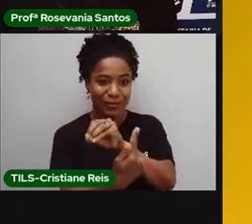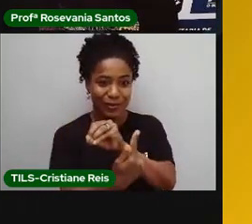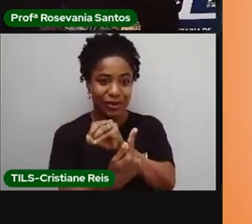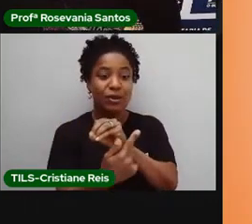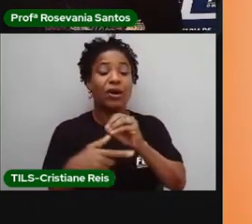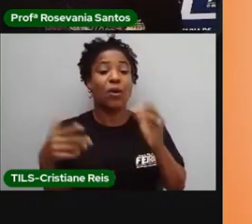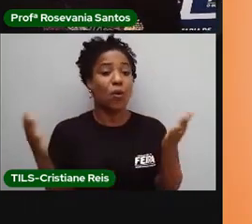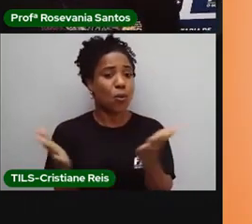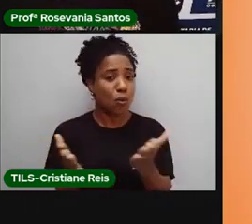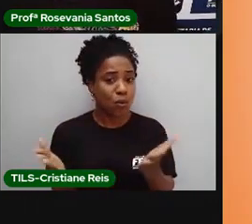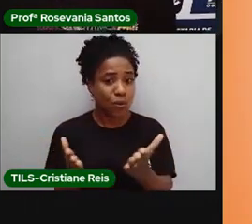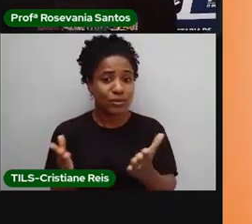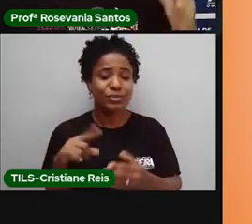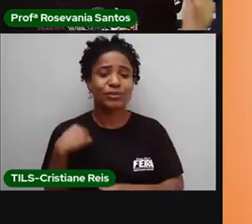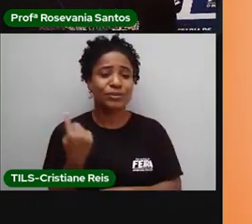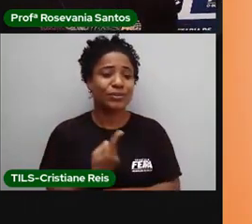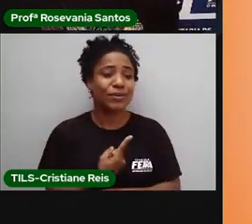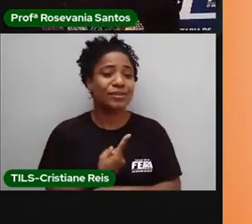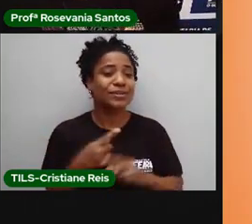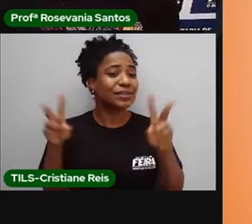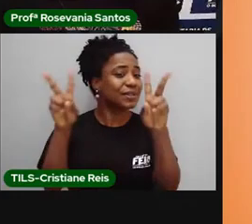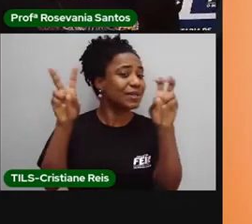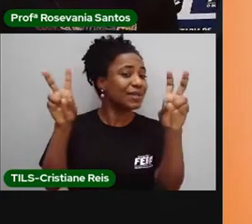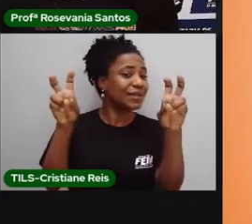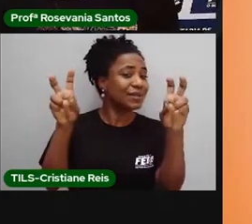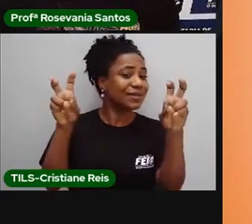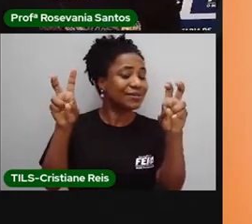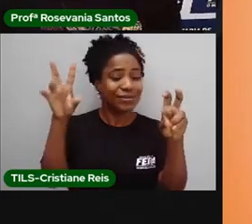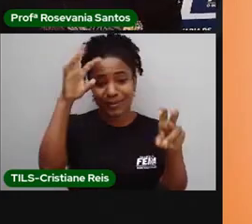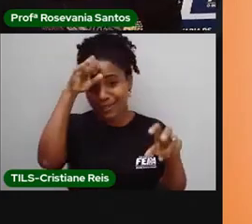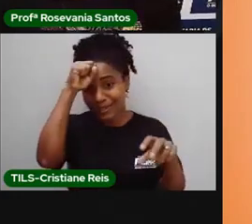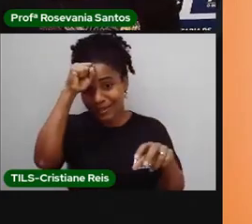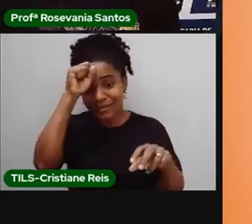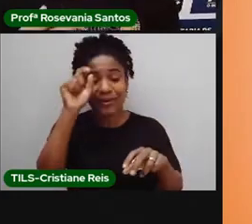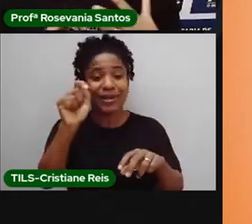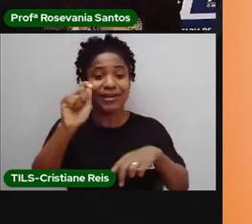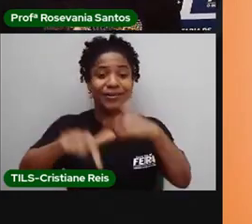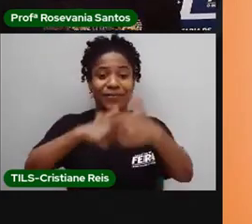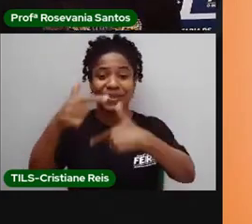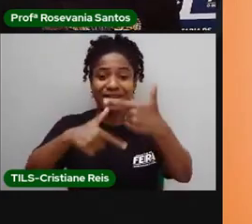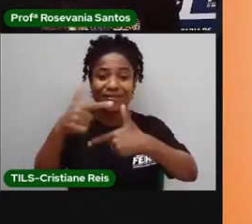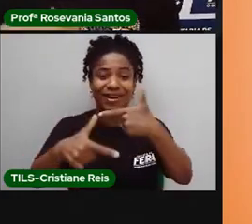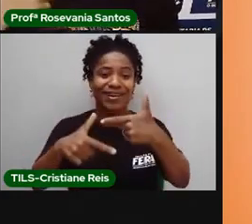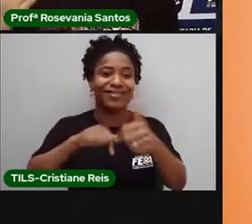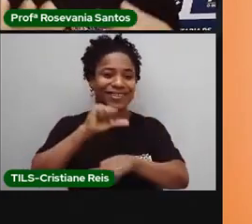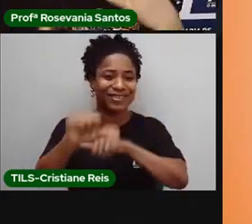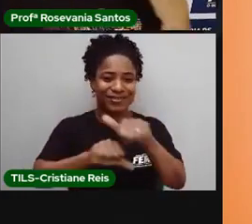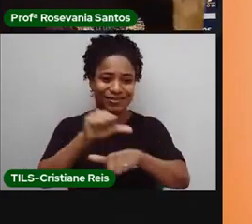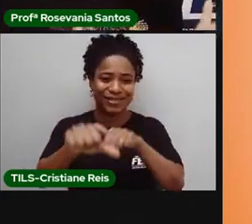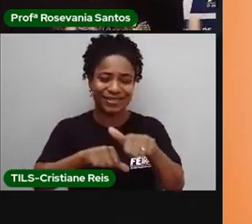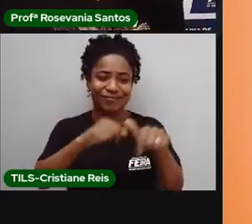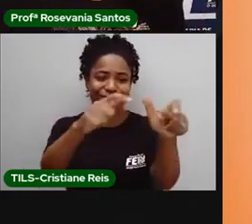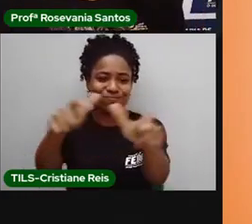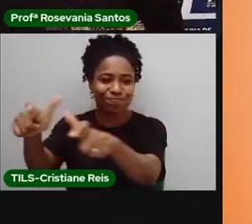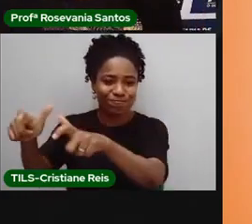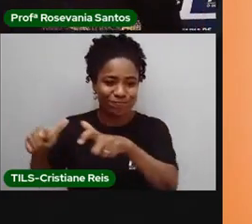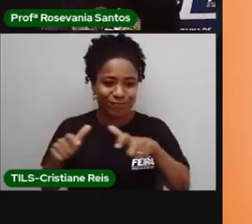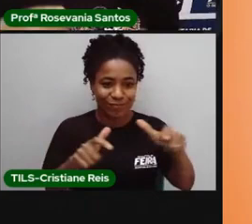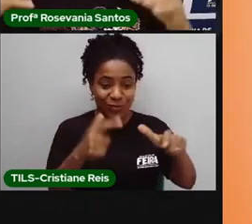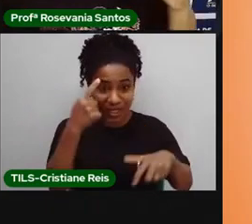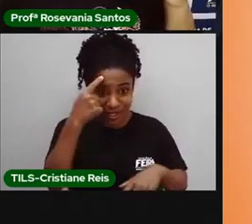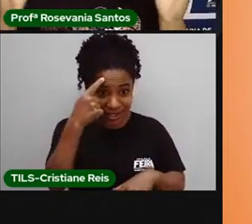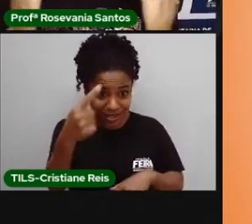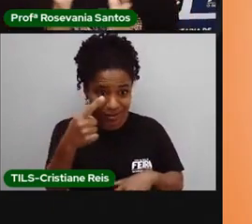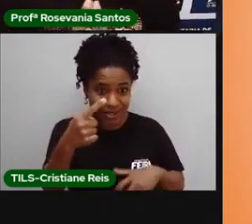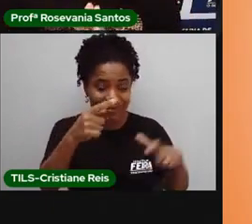E hoje nós vamos estudar o trabalho e a transformação desse espaço. Porque lembra quando nós falamos do espaço geográfico e falamos da paisagem?